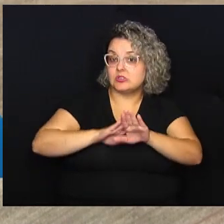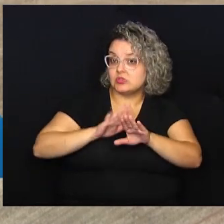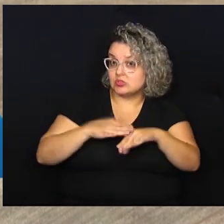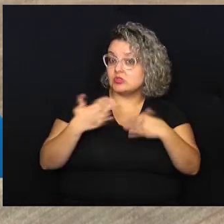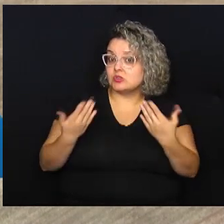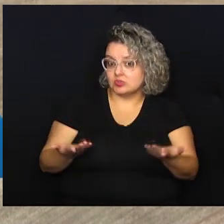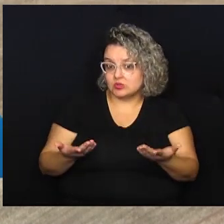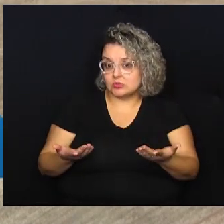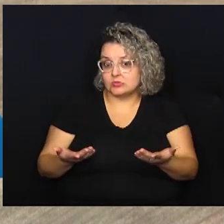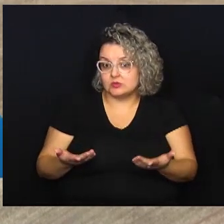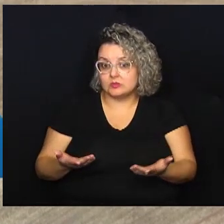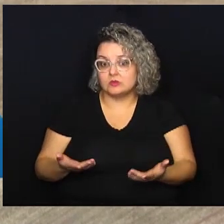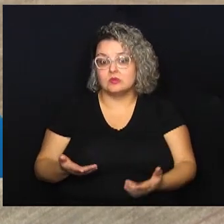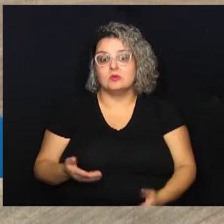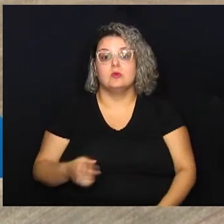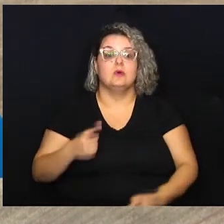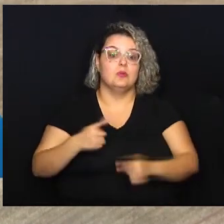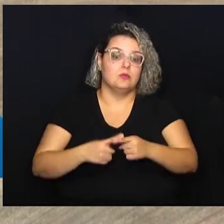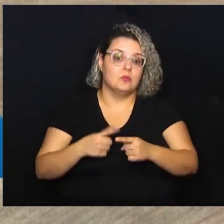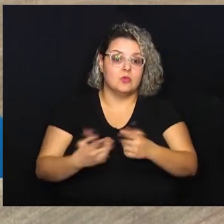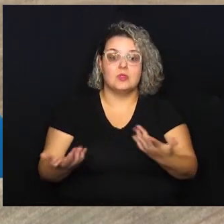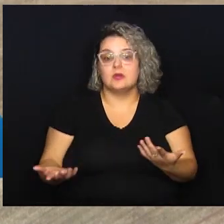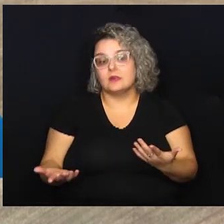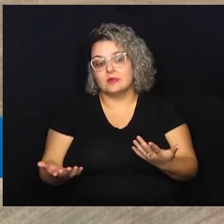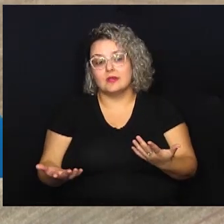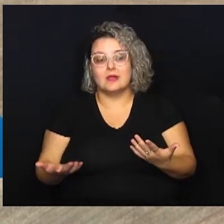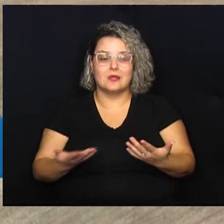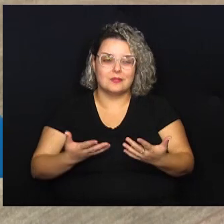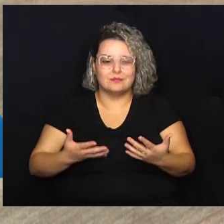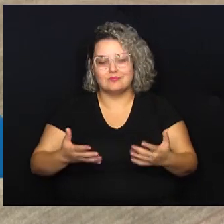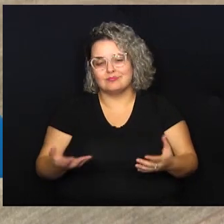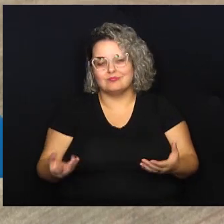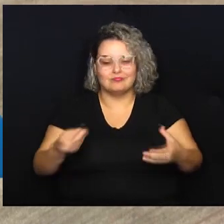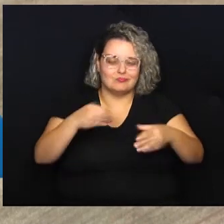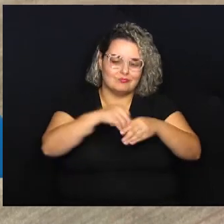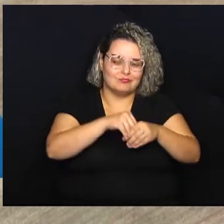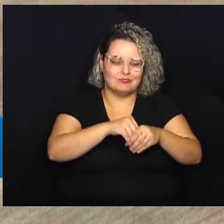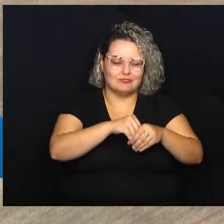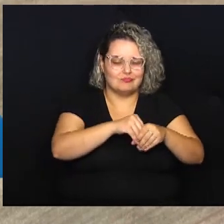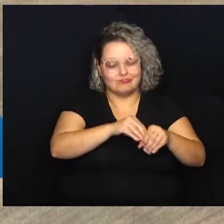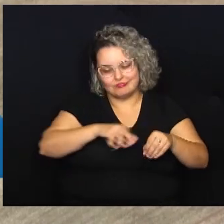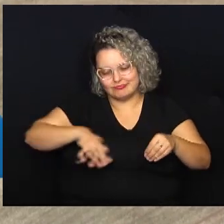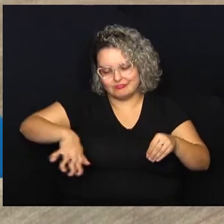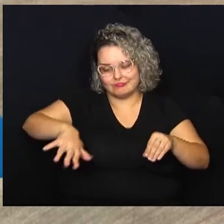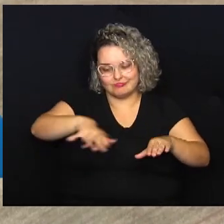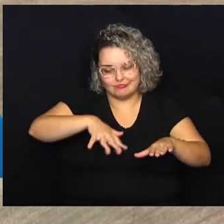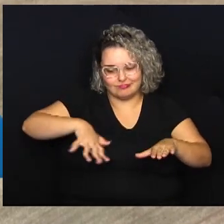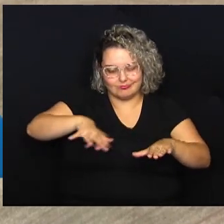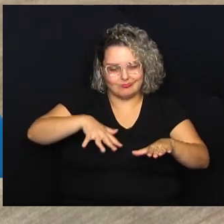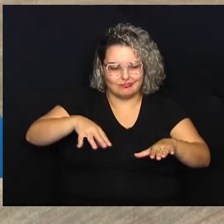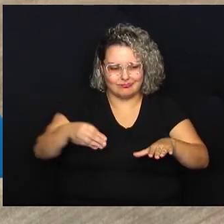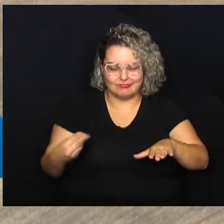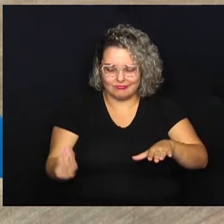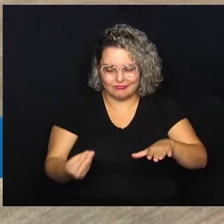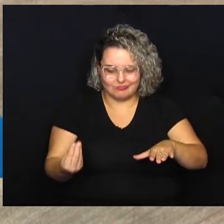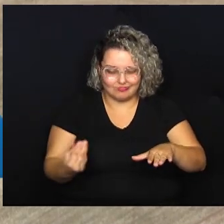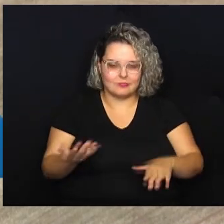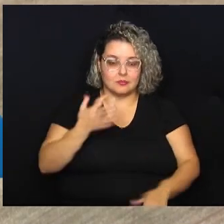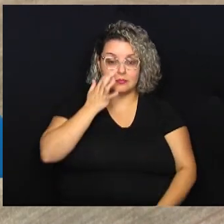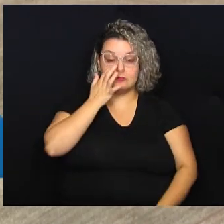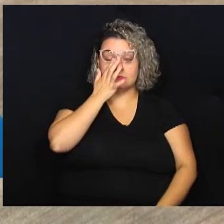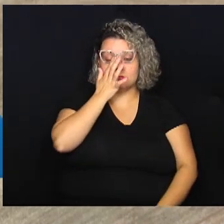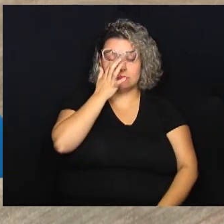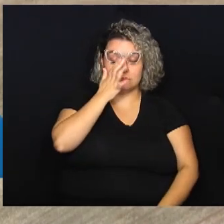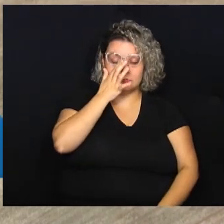atividades, justamente por conta da segregação velada que existia no nosso país. Então, o Benedito, que é justamente quem adquiriu aquela terra,